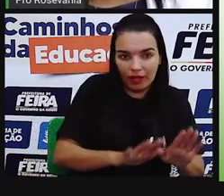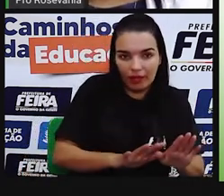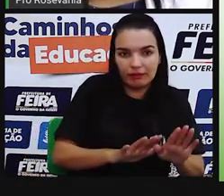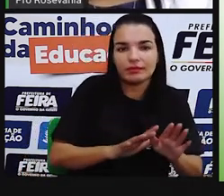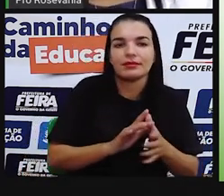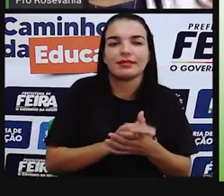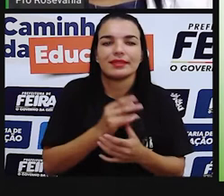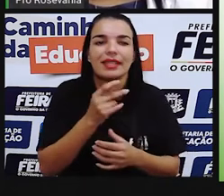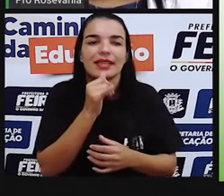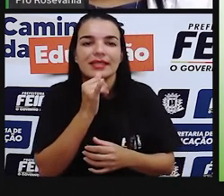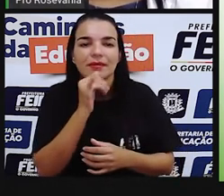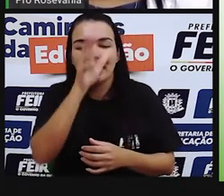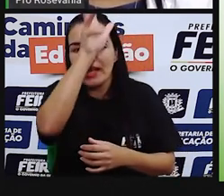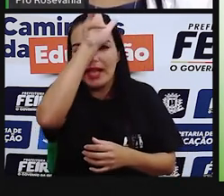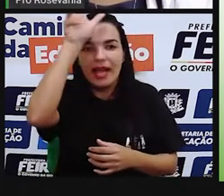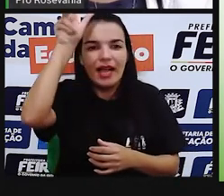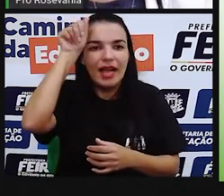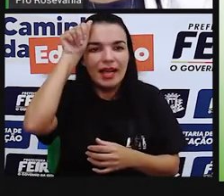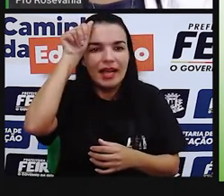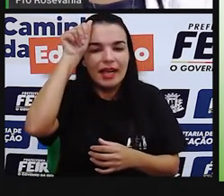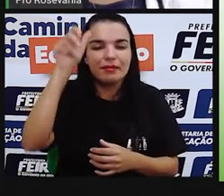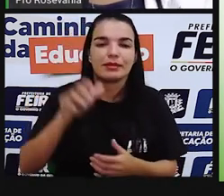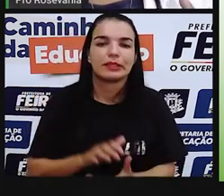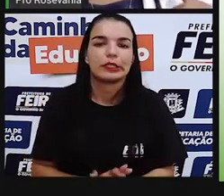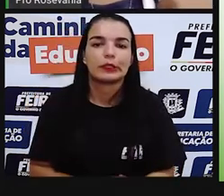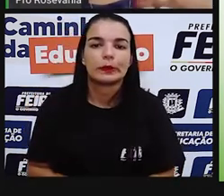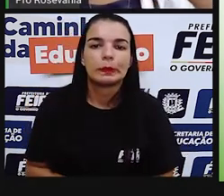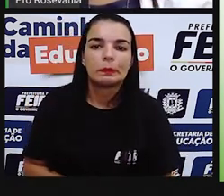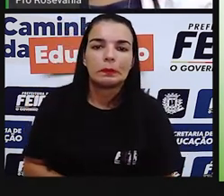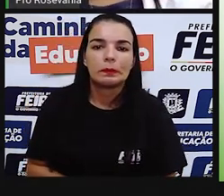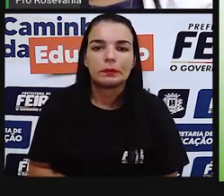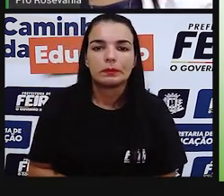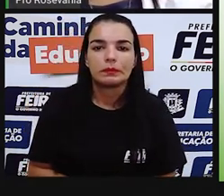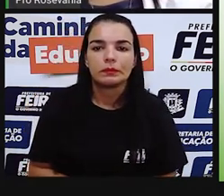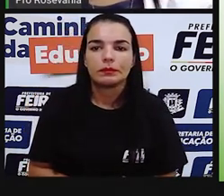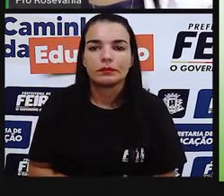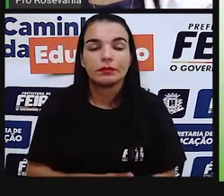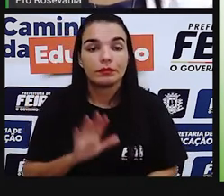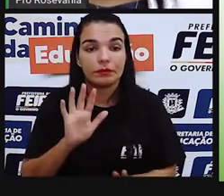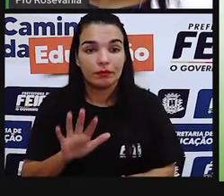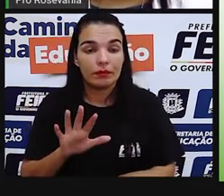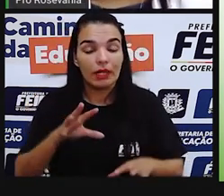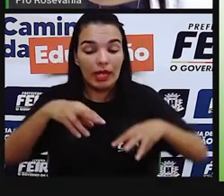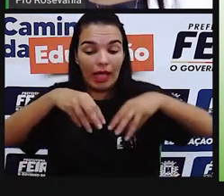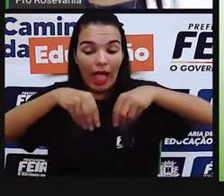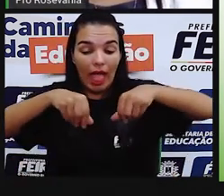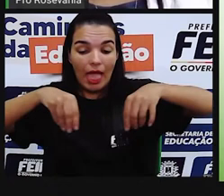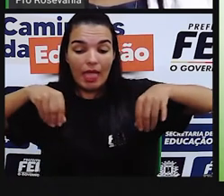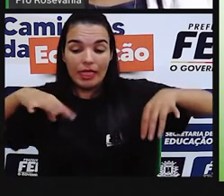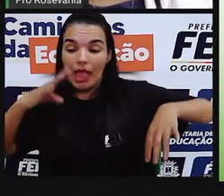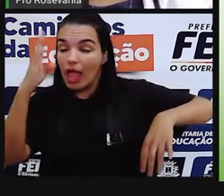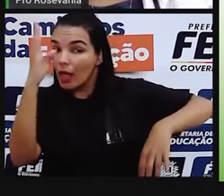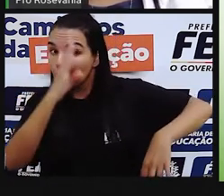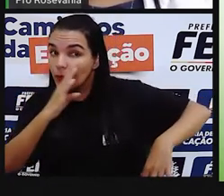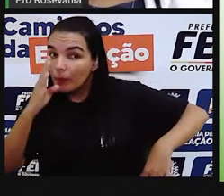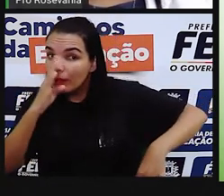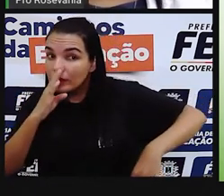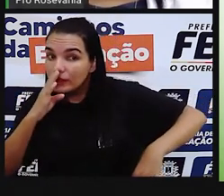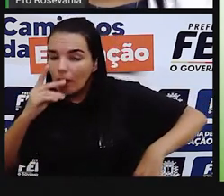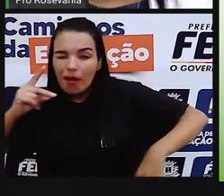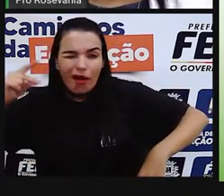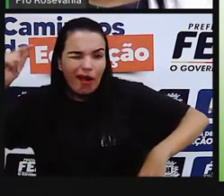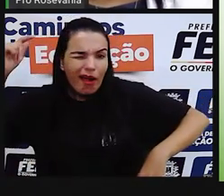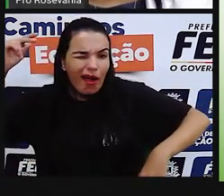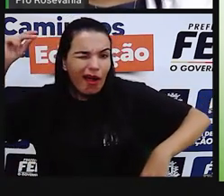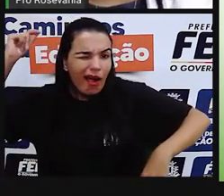Isso aqui também daria até uma outra aula, né? Porque, na realidade, todas as terras do Brasil pertenciam ao toque indígena. Mas,